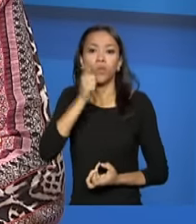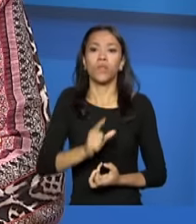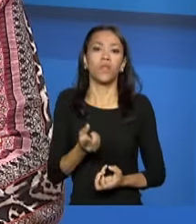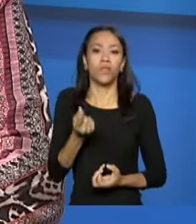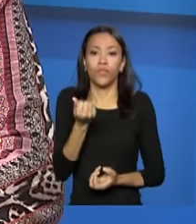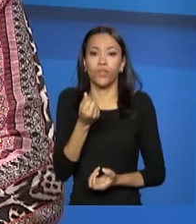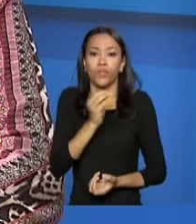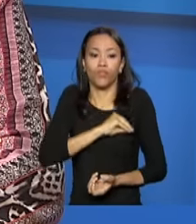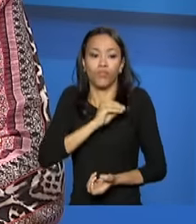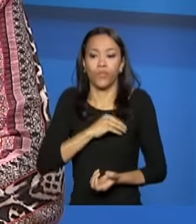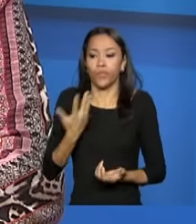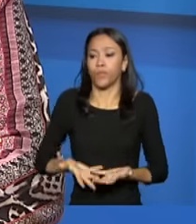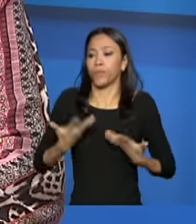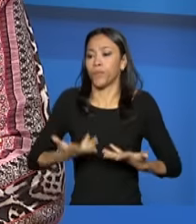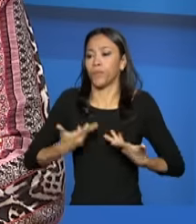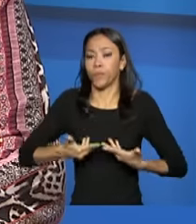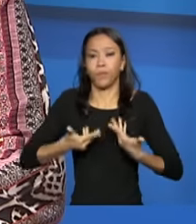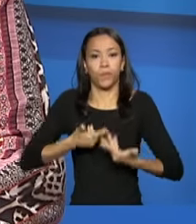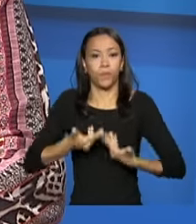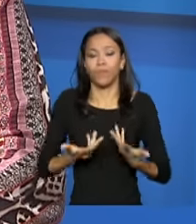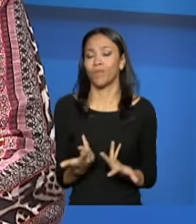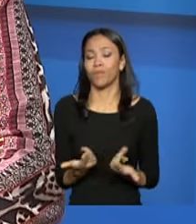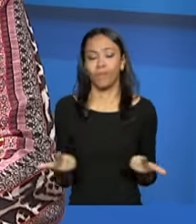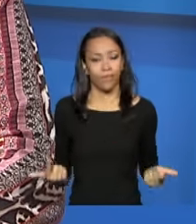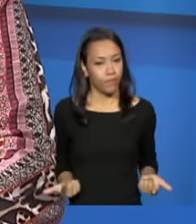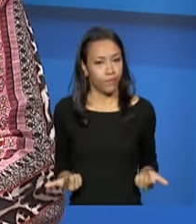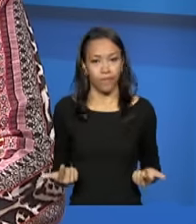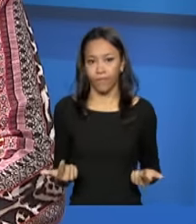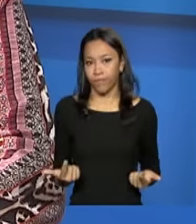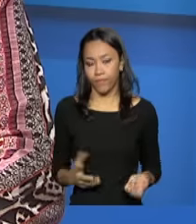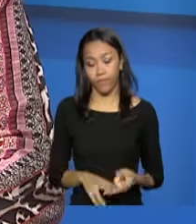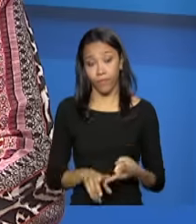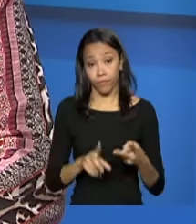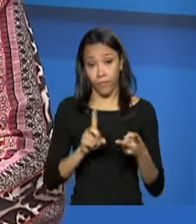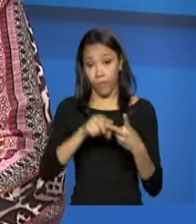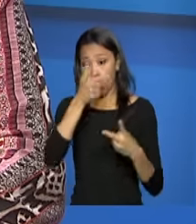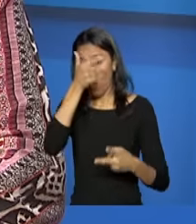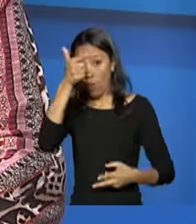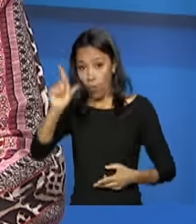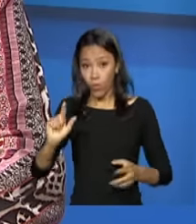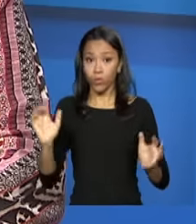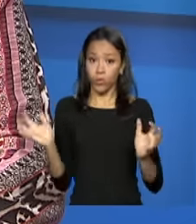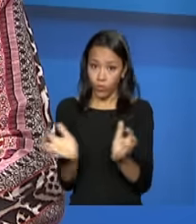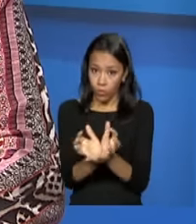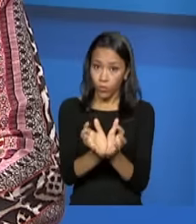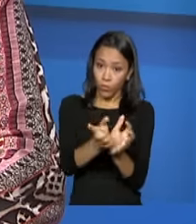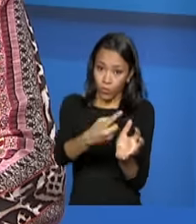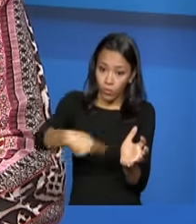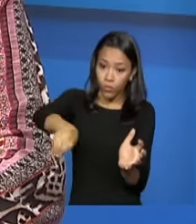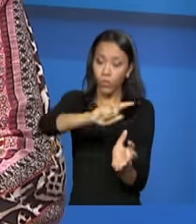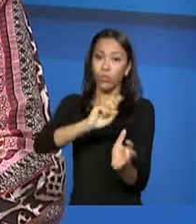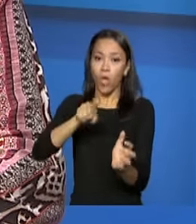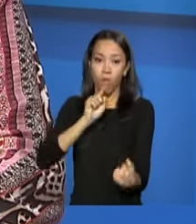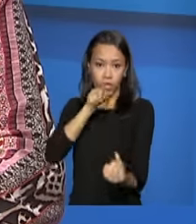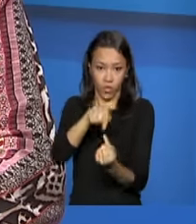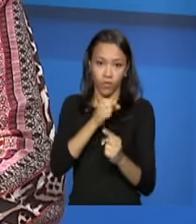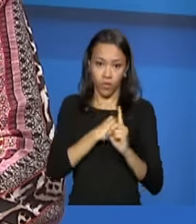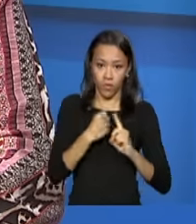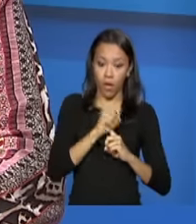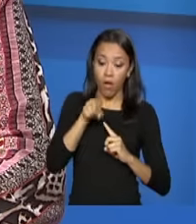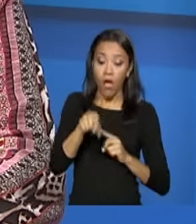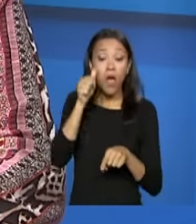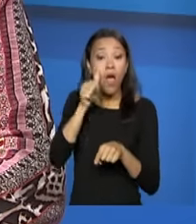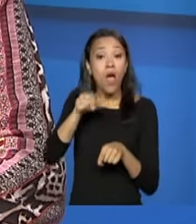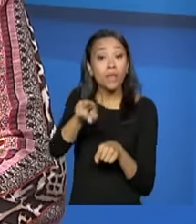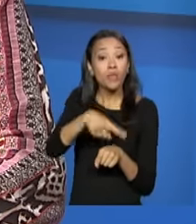característica bastante importante. Outro público do serviço de acolhimento, da assistência social, são as mulheres vítimas